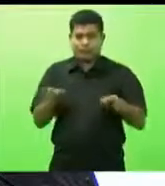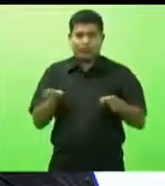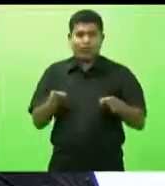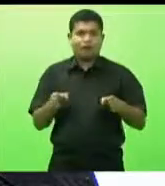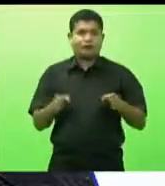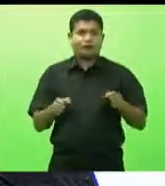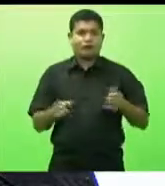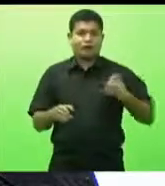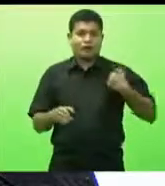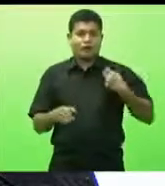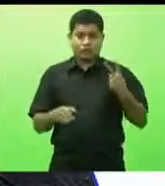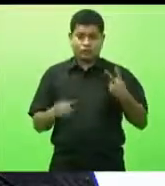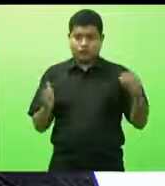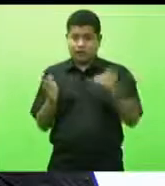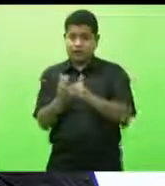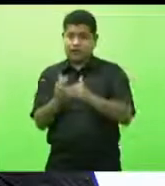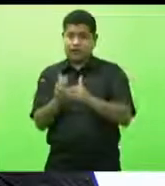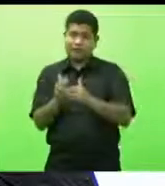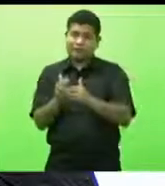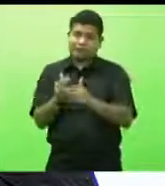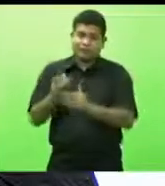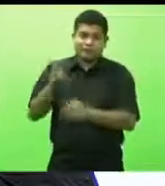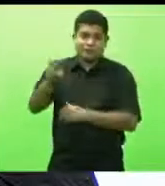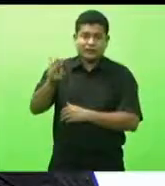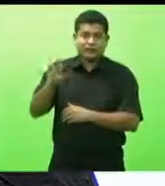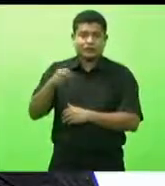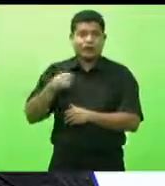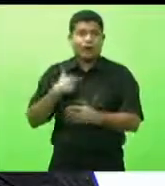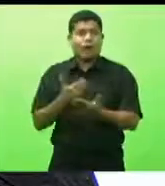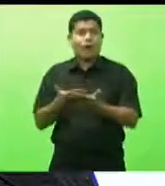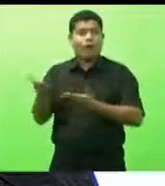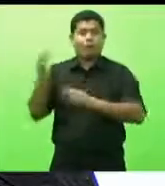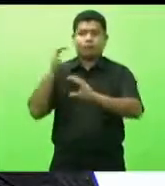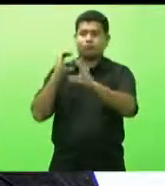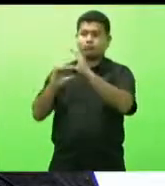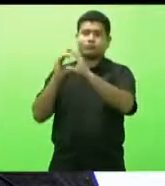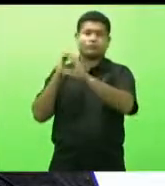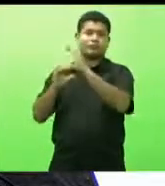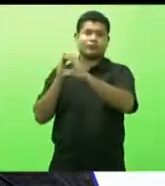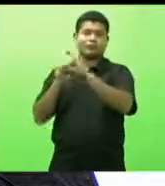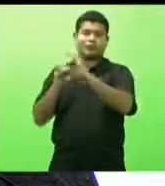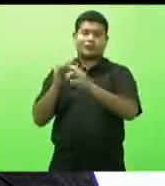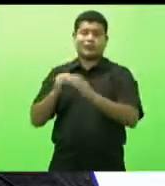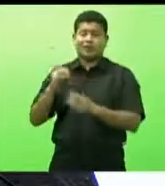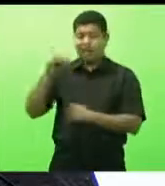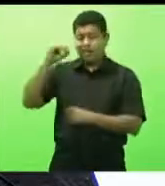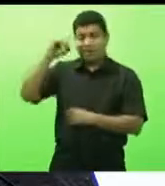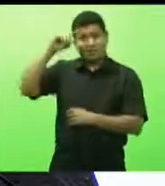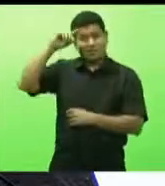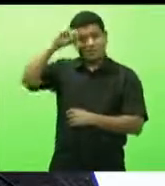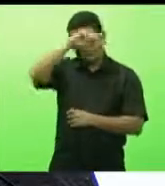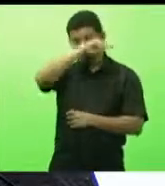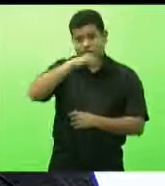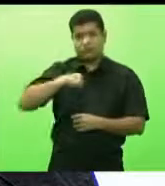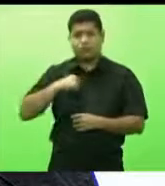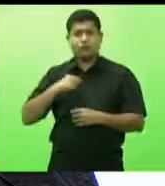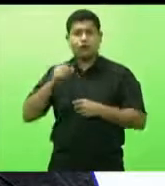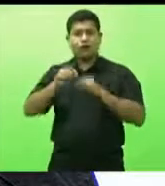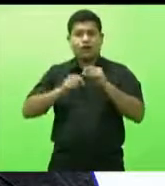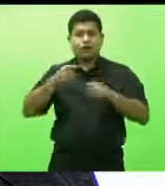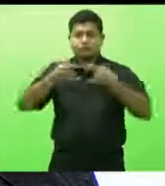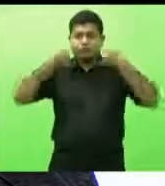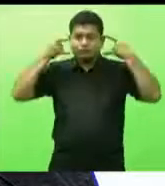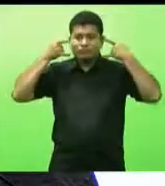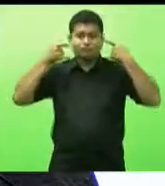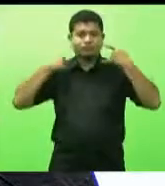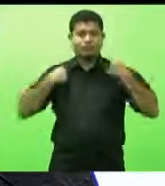aí de dois, três aninhos que começa a comunicação, fica extremamente difícil e isso vai fazer com que a gente